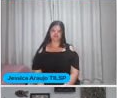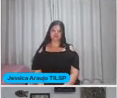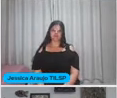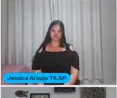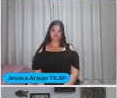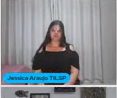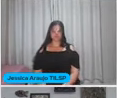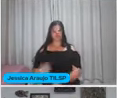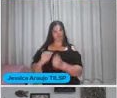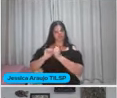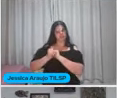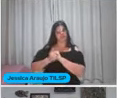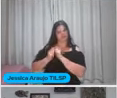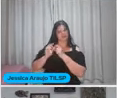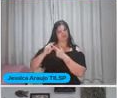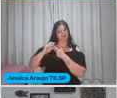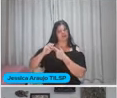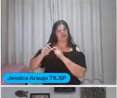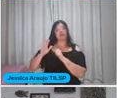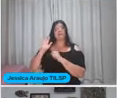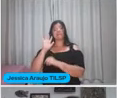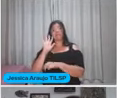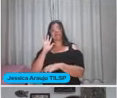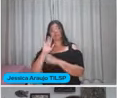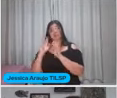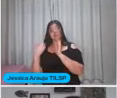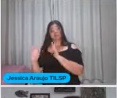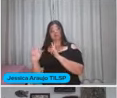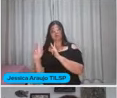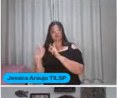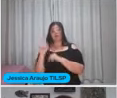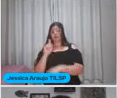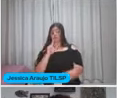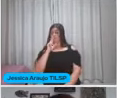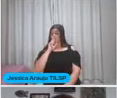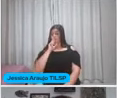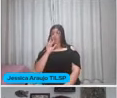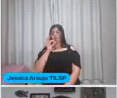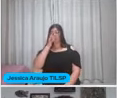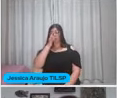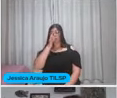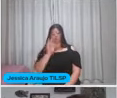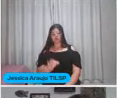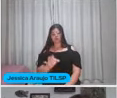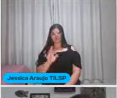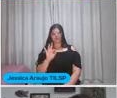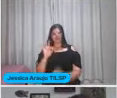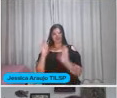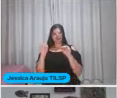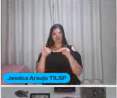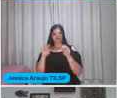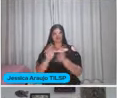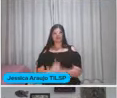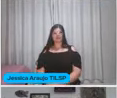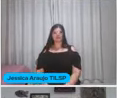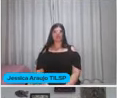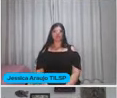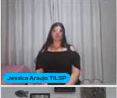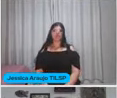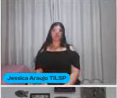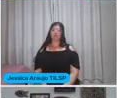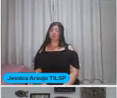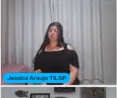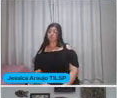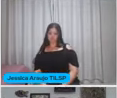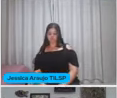De ajustar Mas é diferente De eles chegar A conclusão E aí, gente É... Não